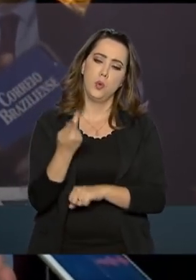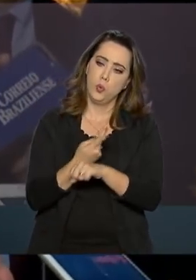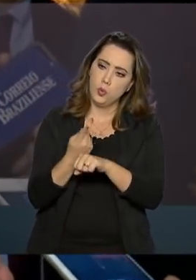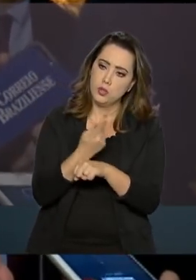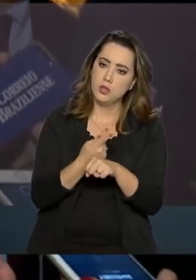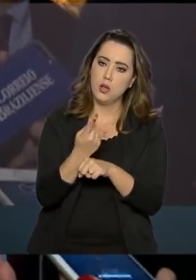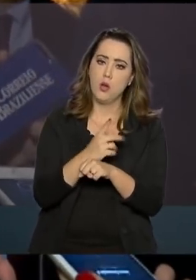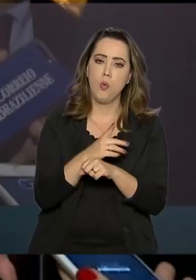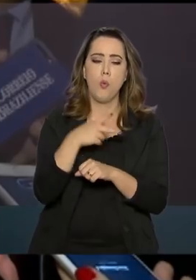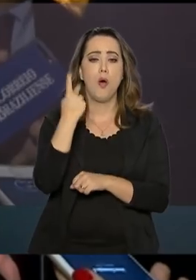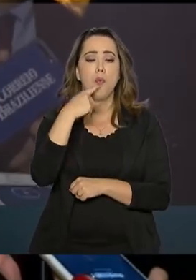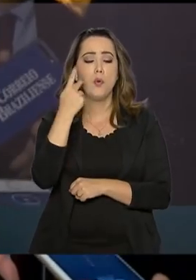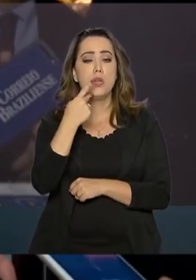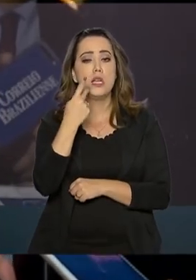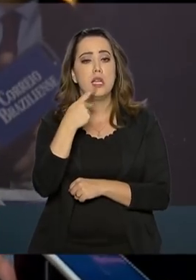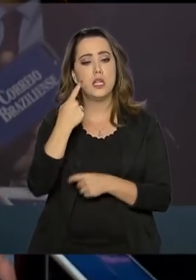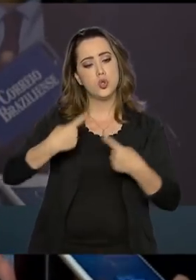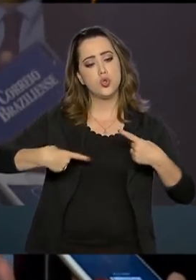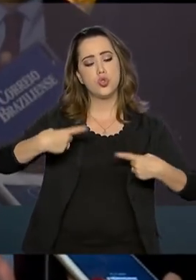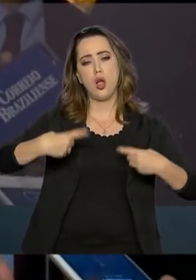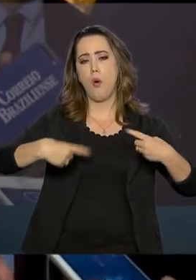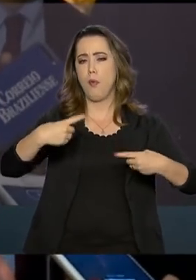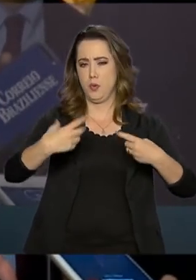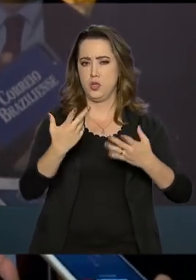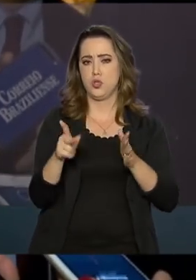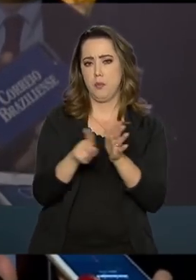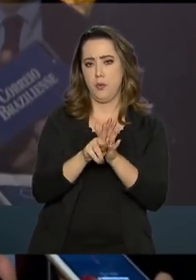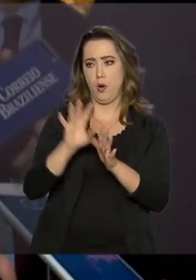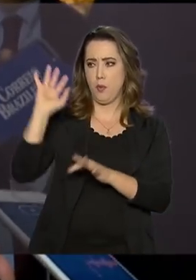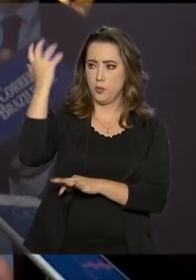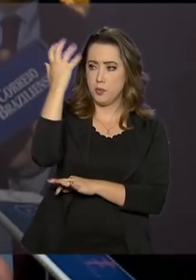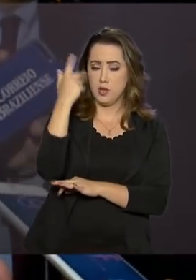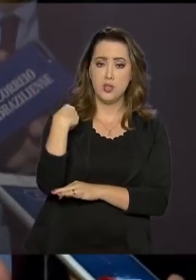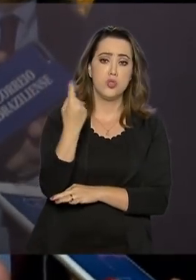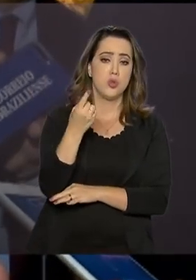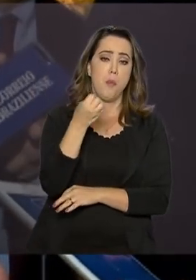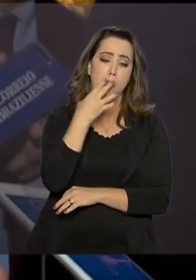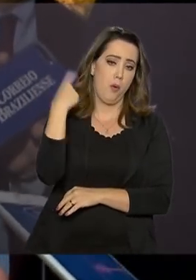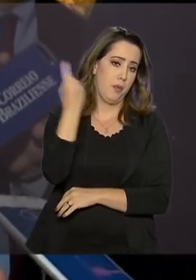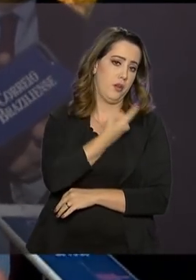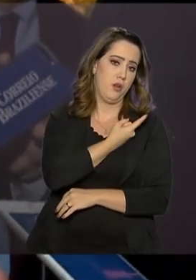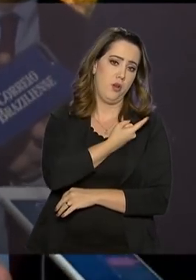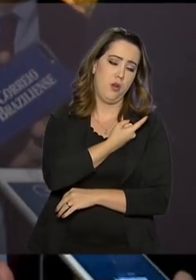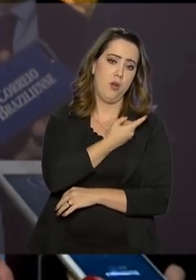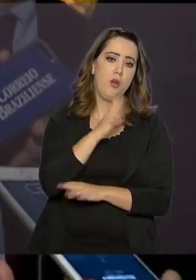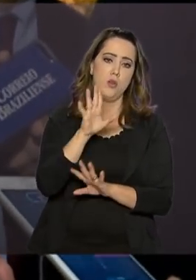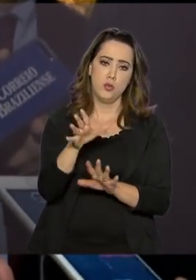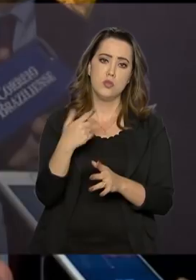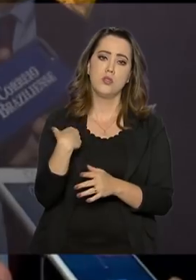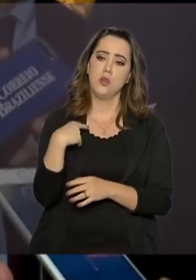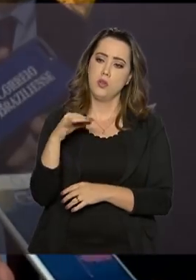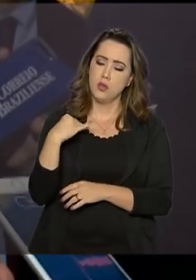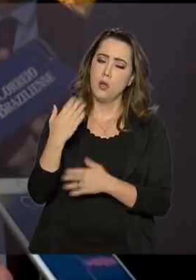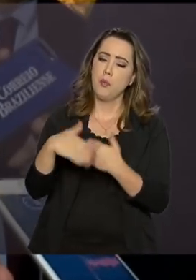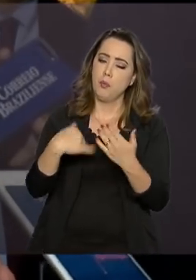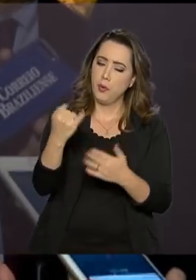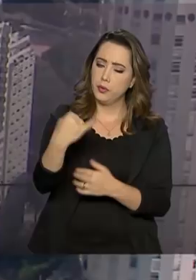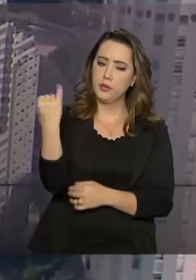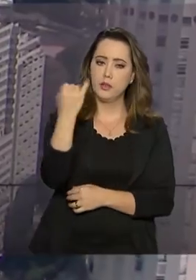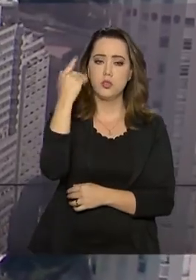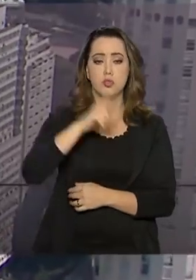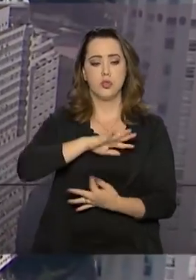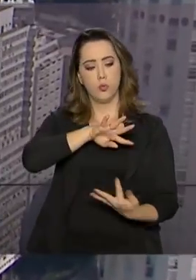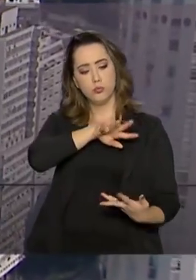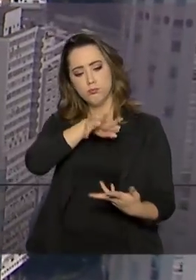que nós possamos aproveitar as nossas riquezas, sem prejudicar o meio ambiente, o famoso desenvolvimento sustentável.